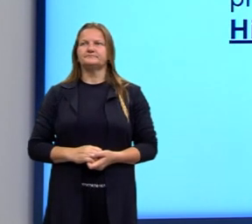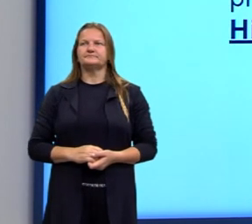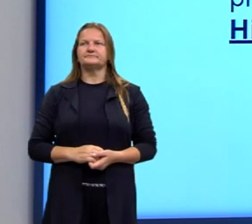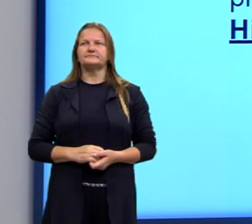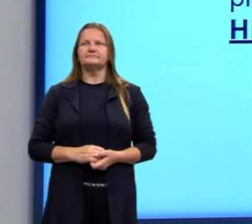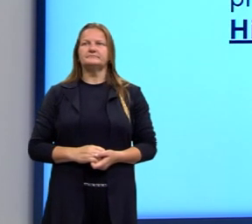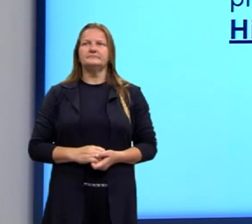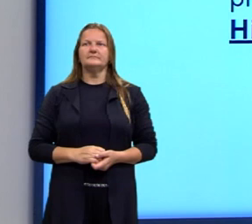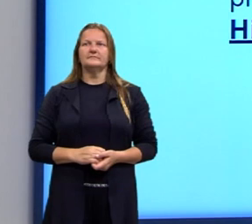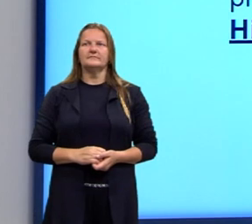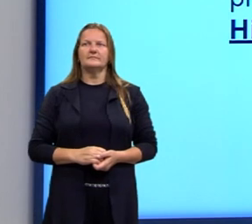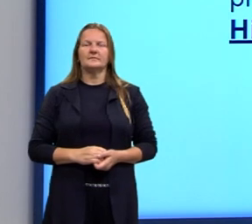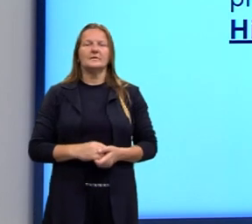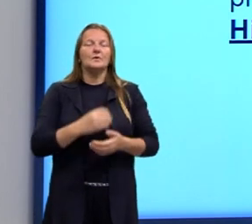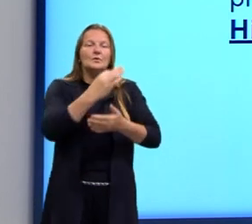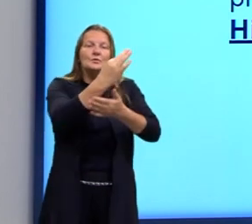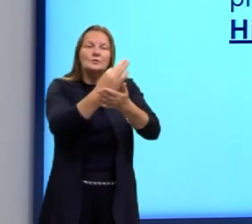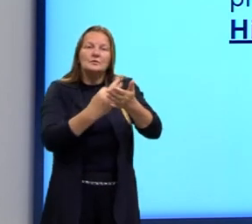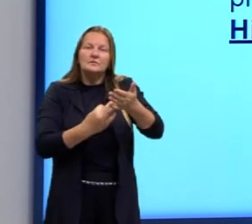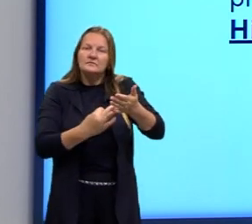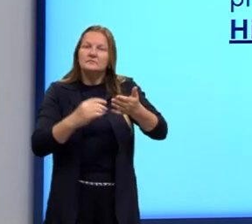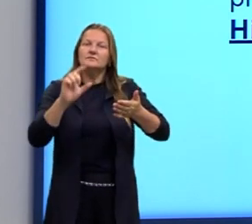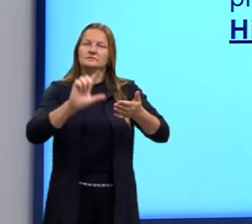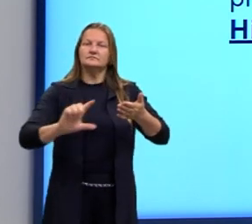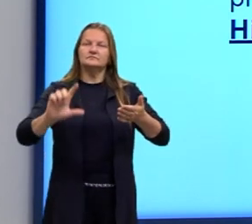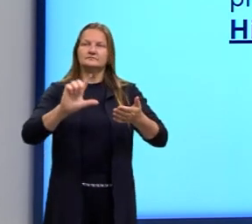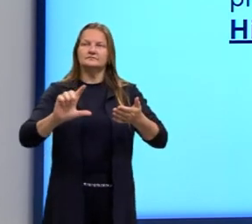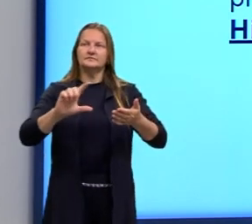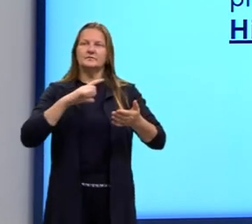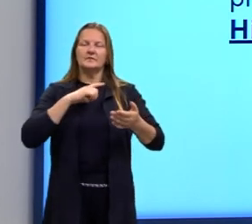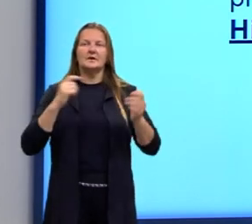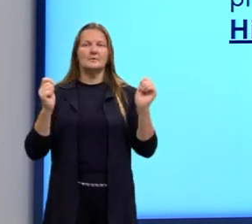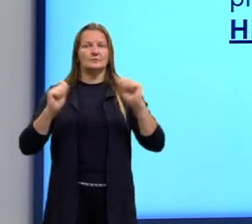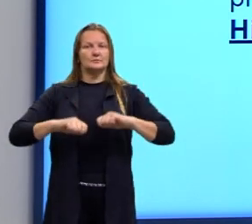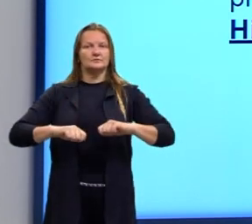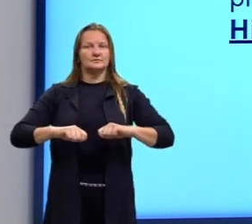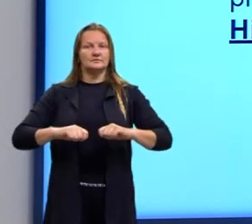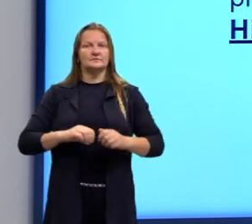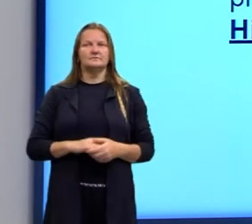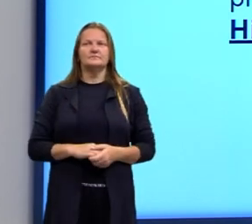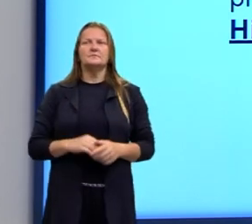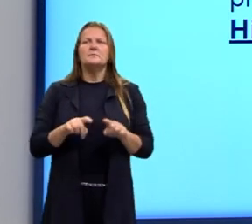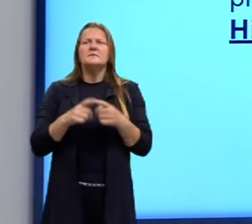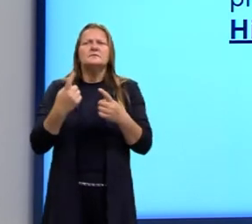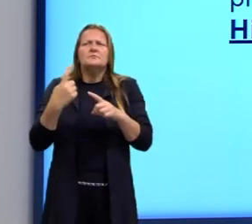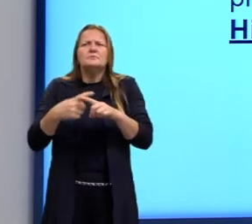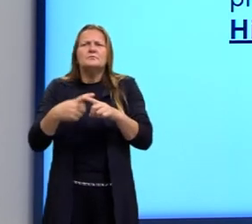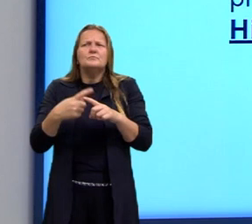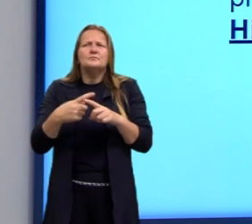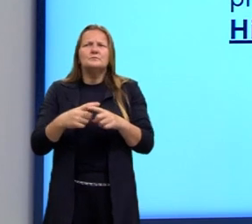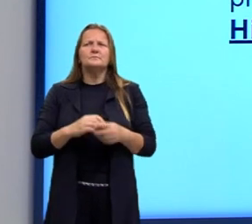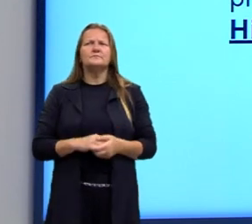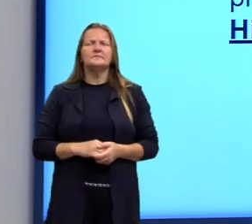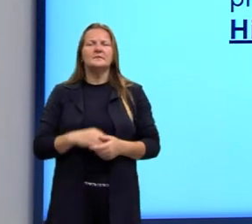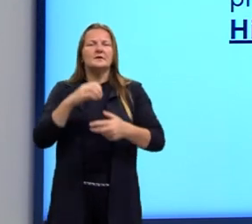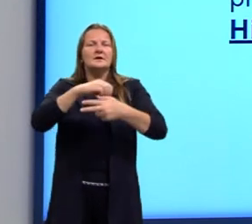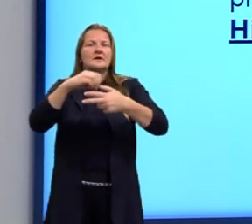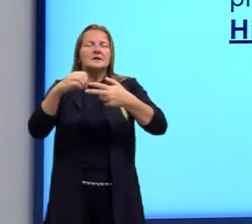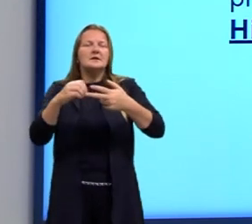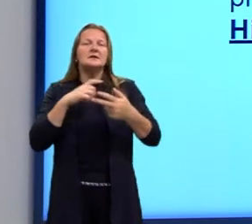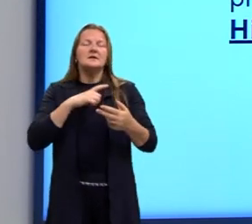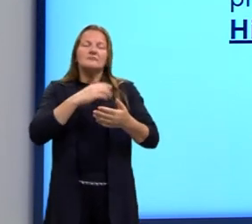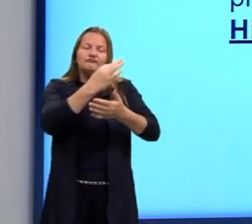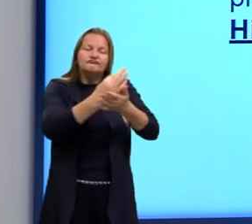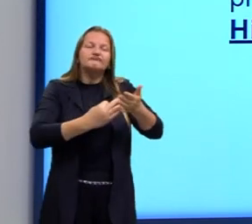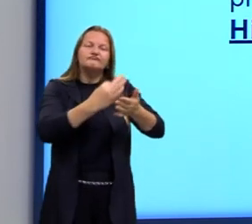o texto literário traz, então, essa possibilidade. Mas por que, gente, o ENEM recorre tanto ao